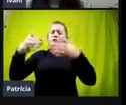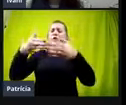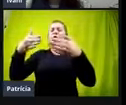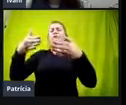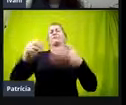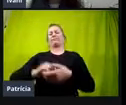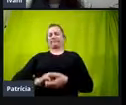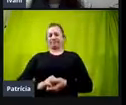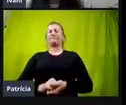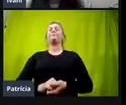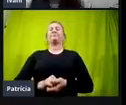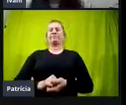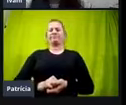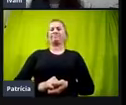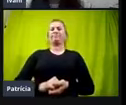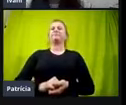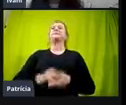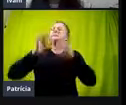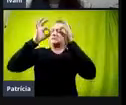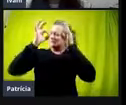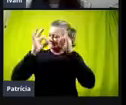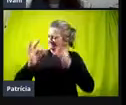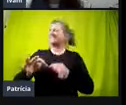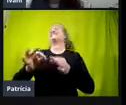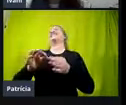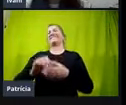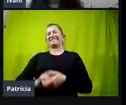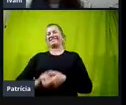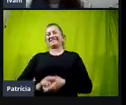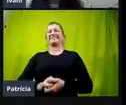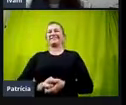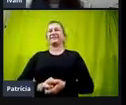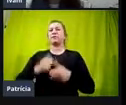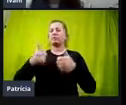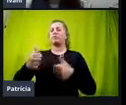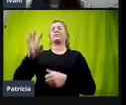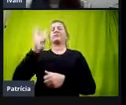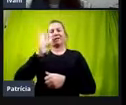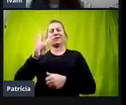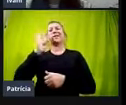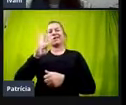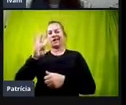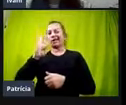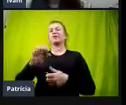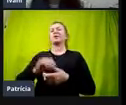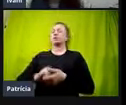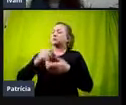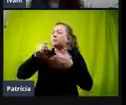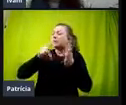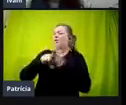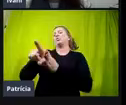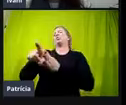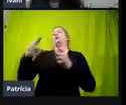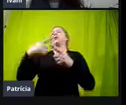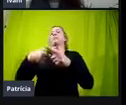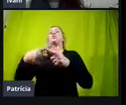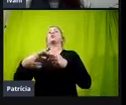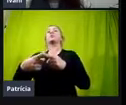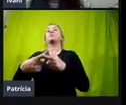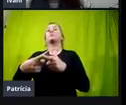Fiquei pensando. Exatamente, Ju. É super bacana essa tua, essa tua pergunta, porque é isso, né?